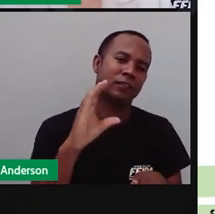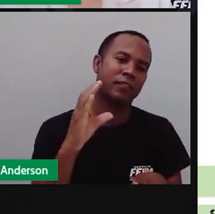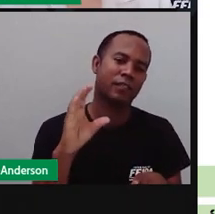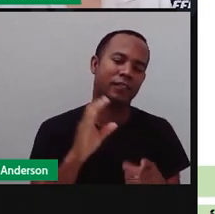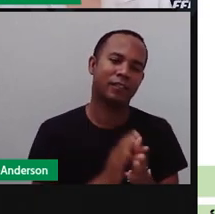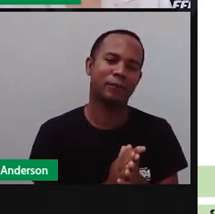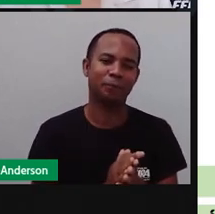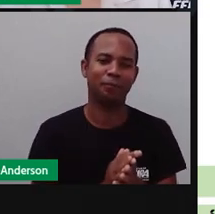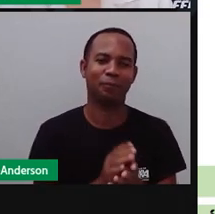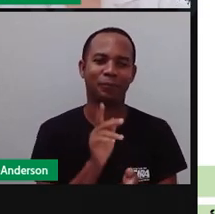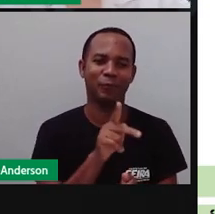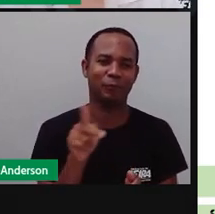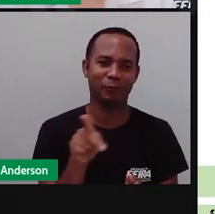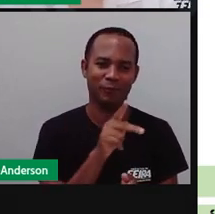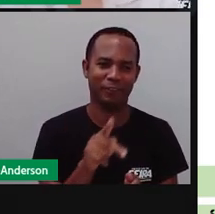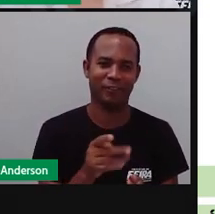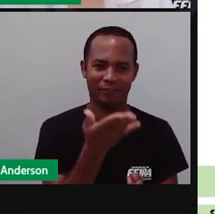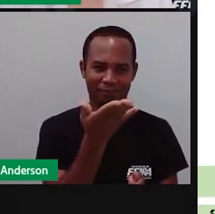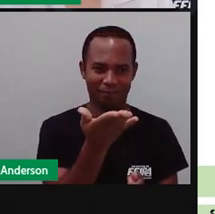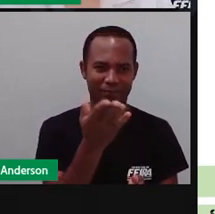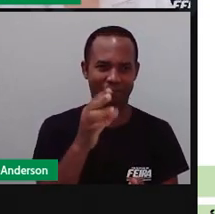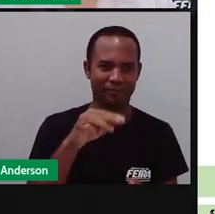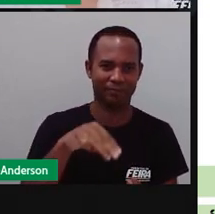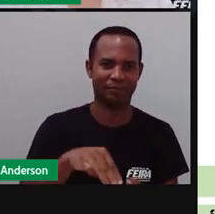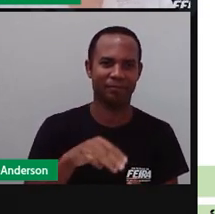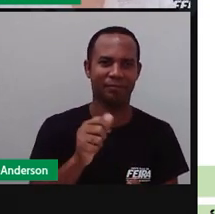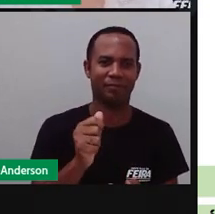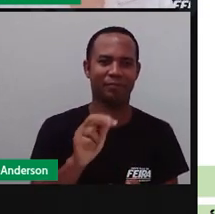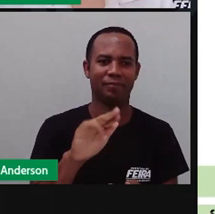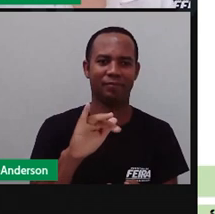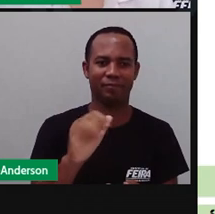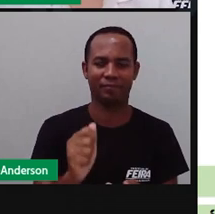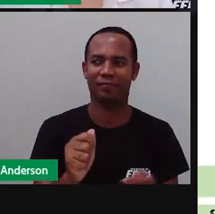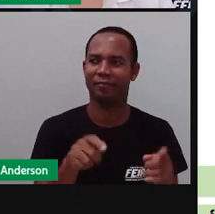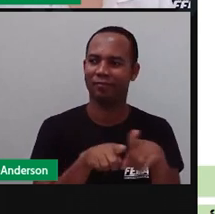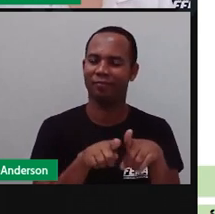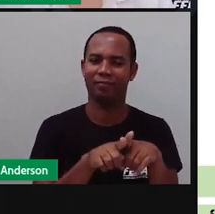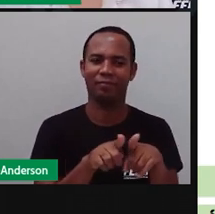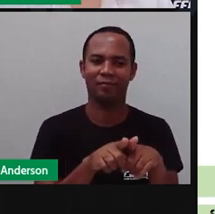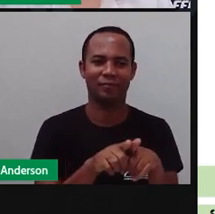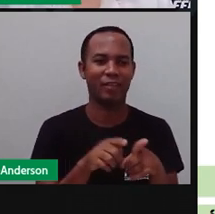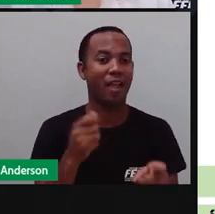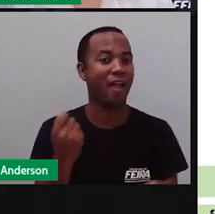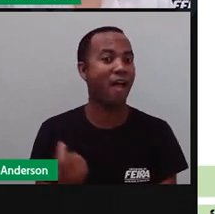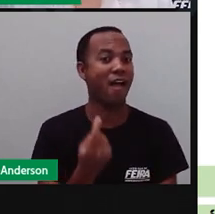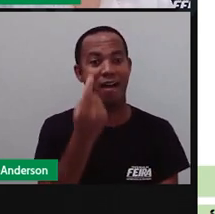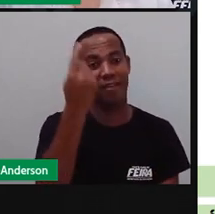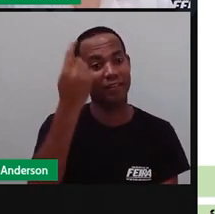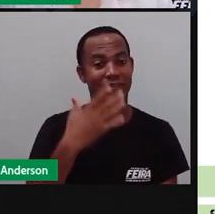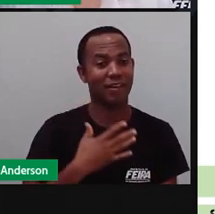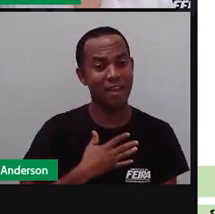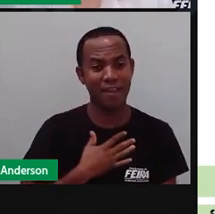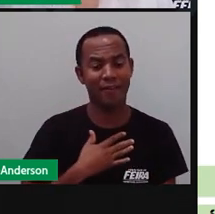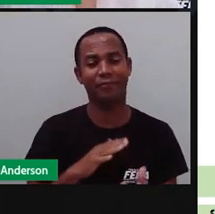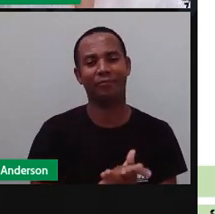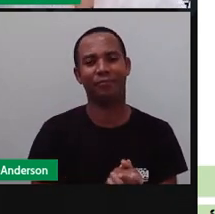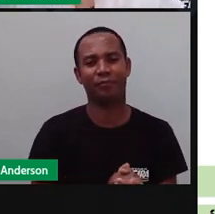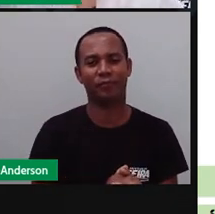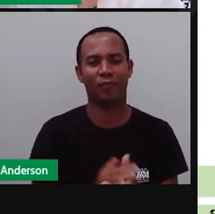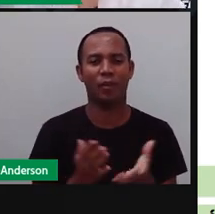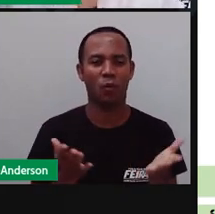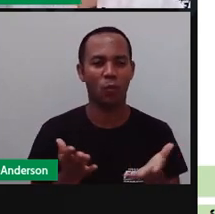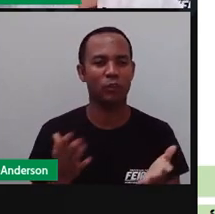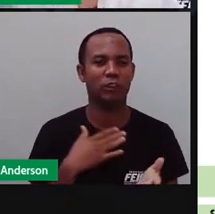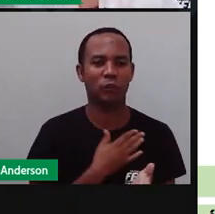Maria e Anderson aqui junto com vocês, né, chegando aí o São João, né, a festa que é a Pró gosta, se